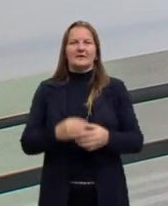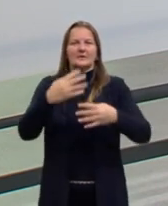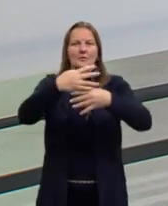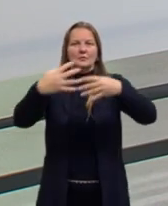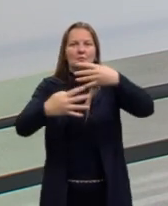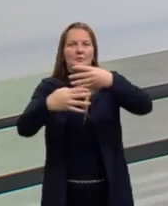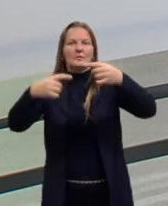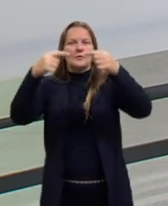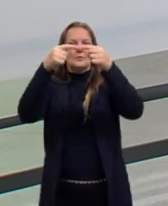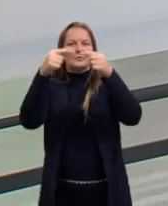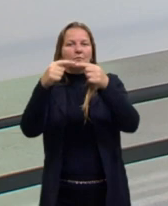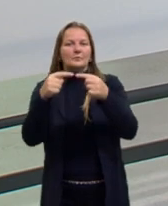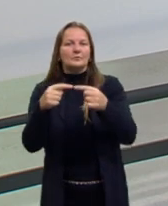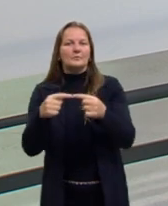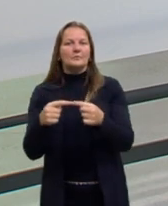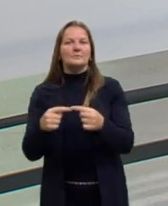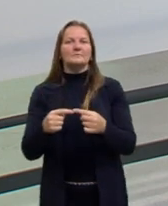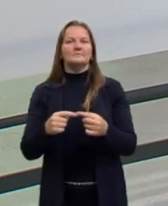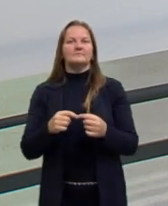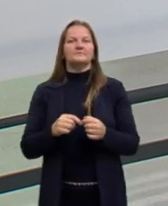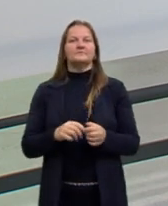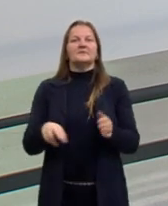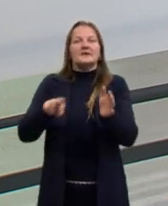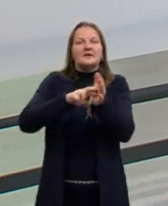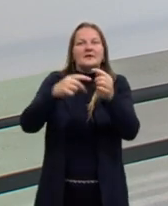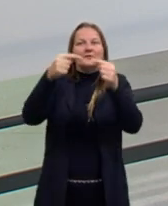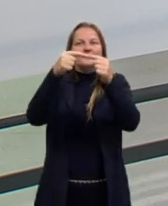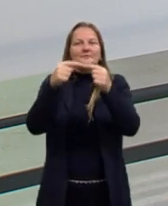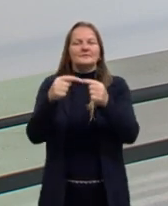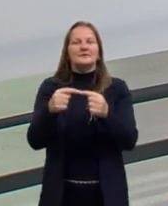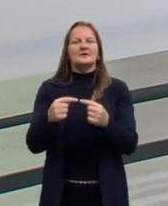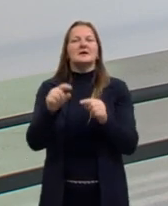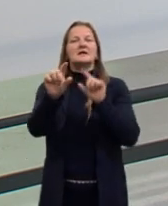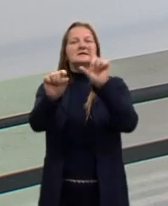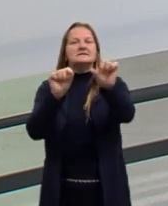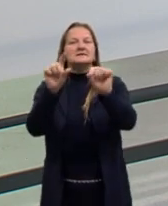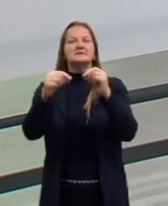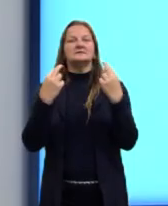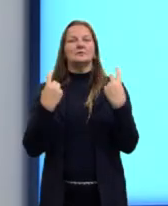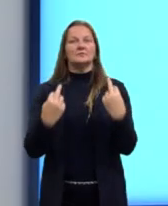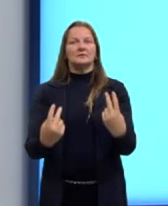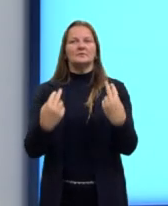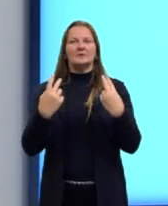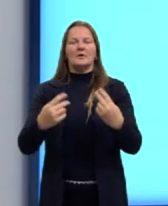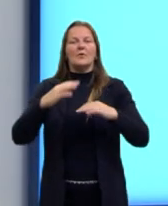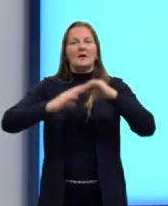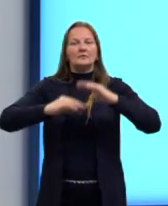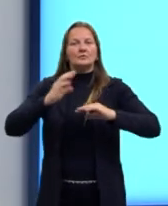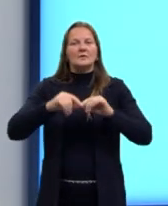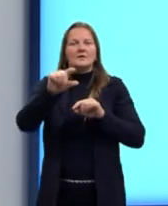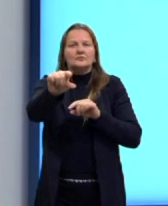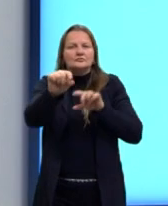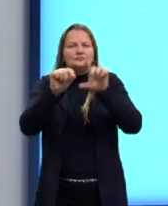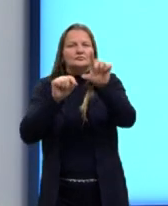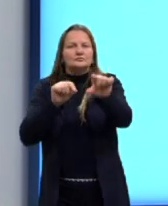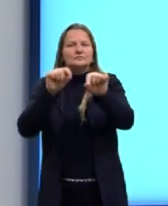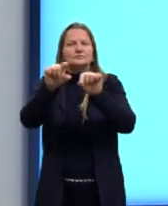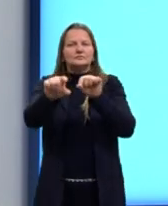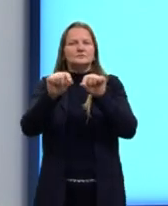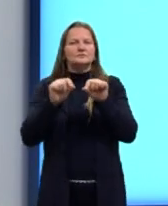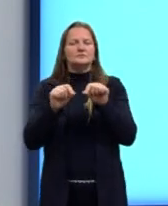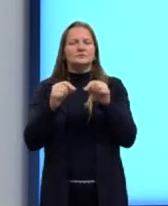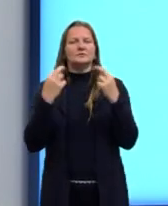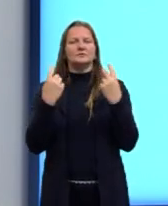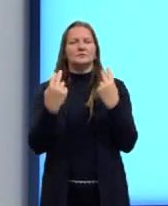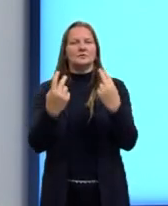recombinação, principalmente, né? E a seleção natural, ela atua selecionando essas